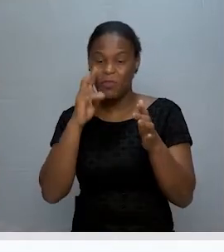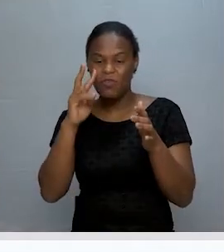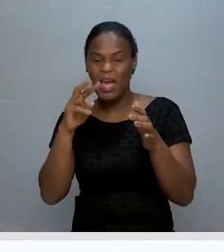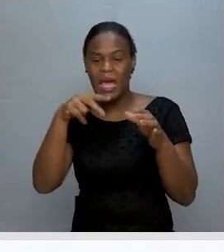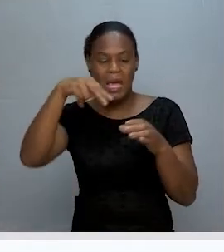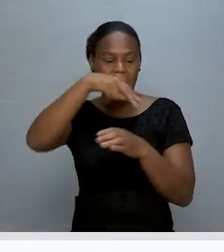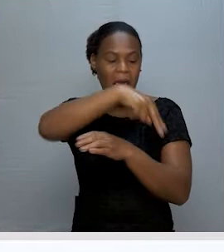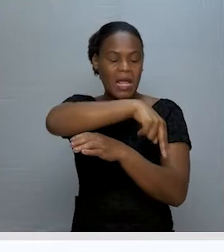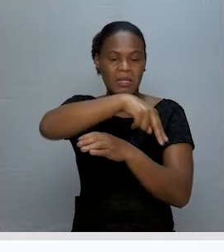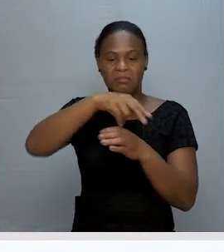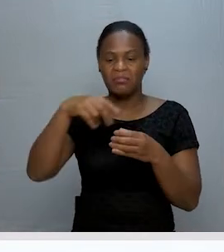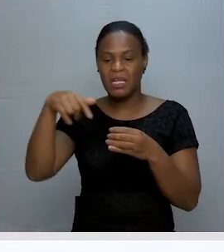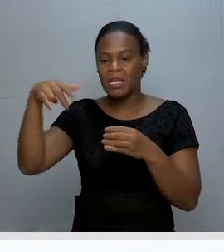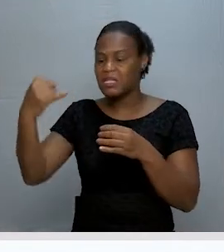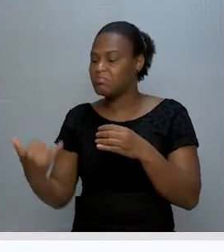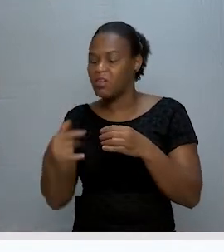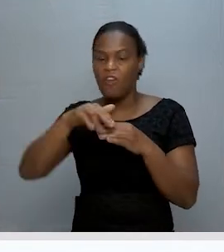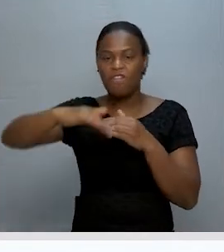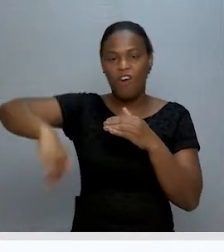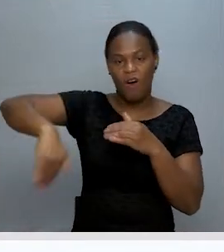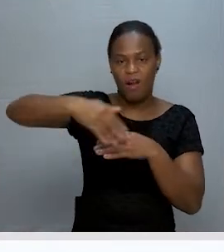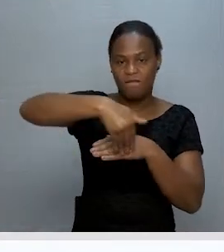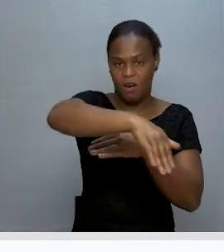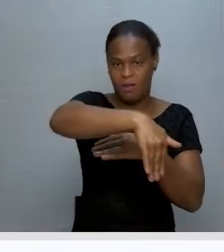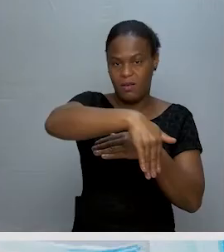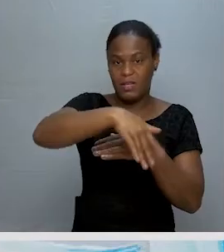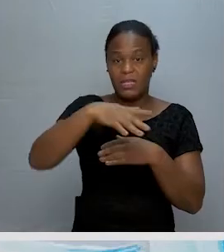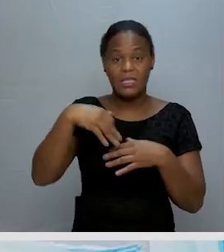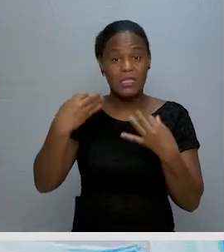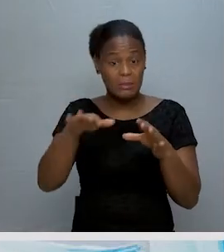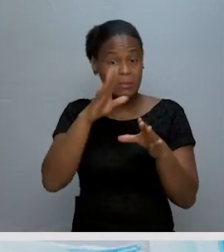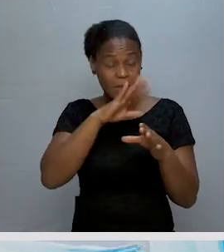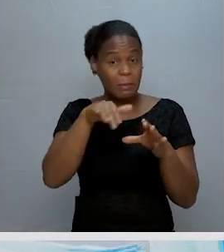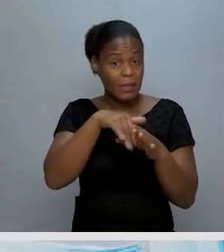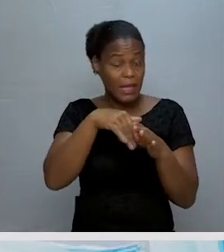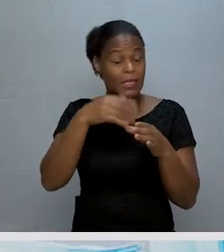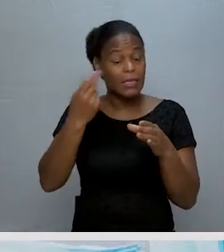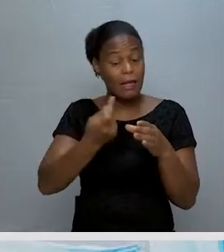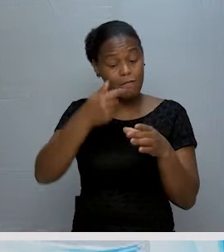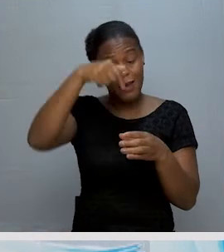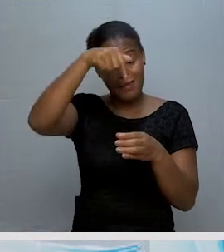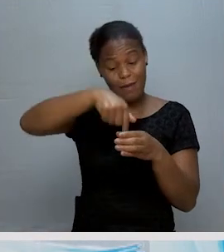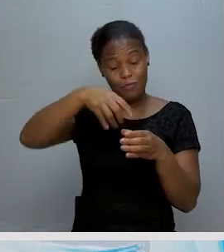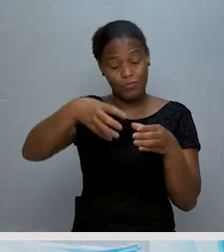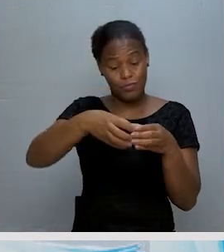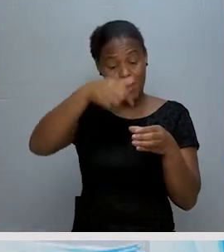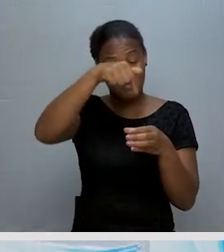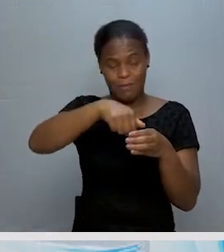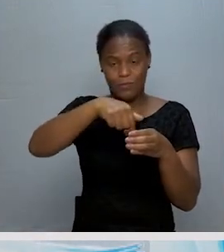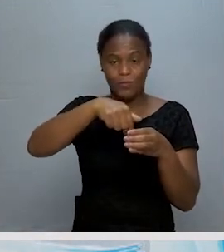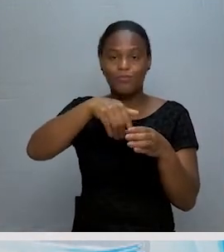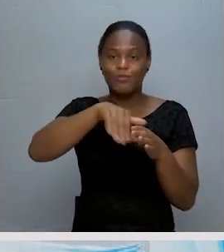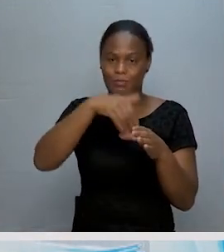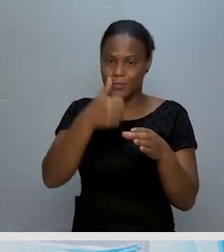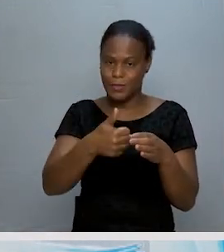estar sempre, se o elemento pertence ao conjunto A, deve estar sempre dentro do conjunto, não fora. Esses dois que estão fora do conjunto